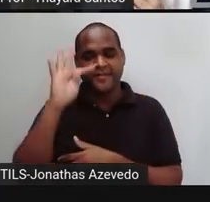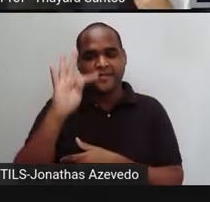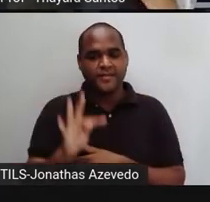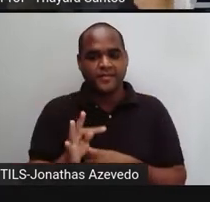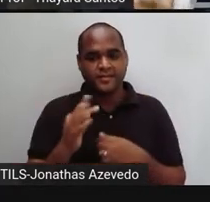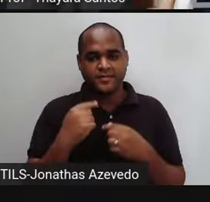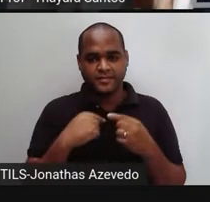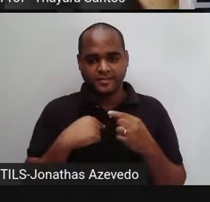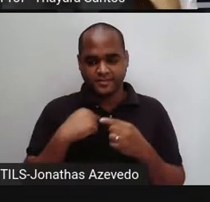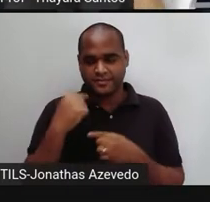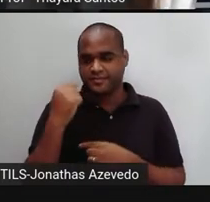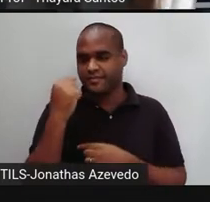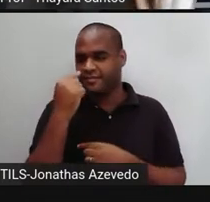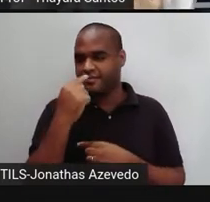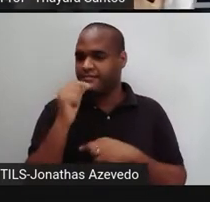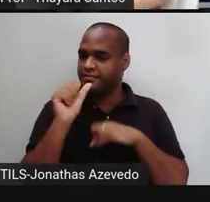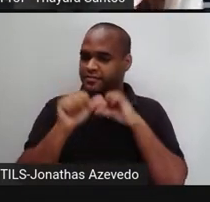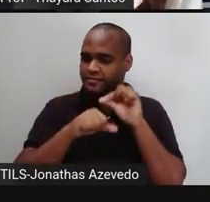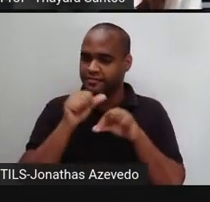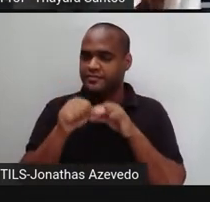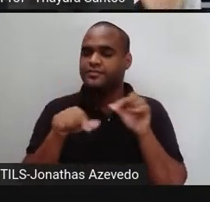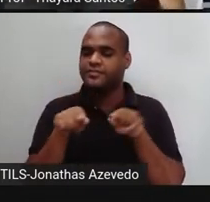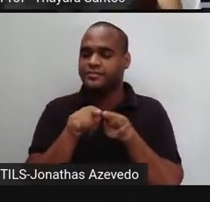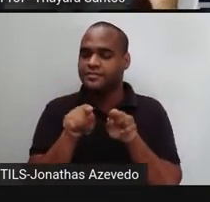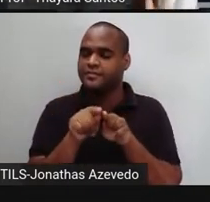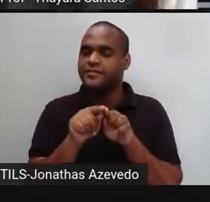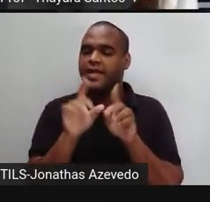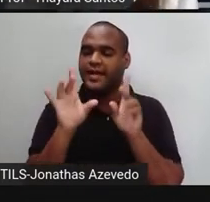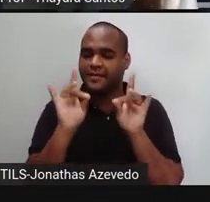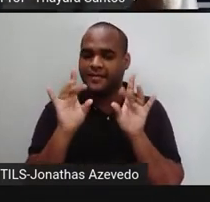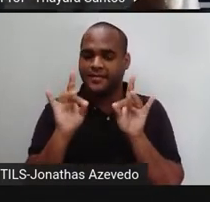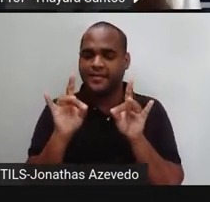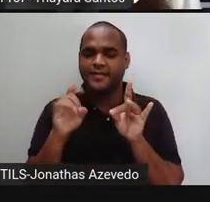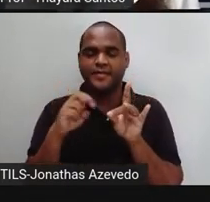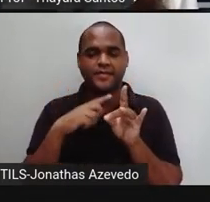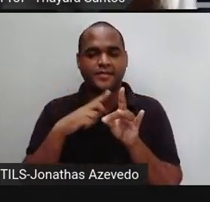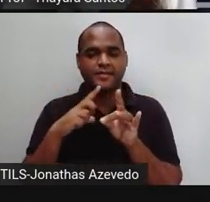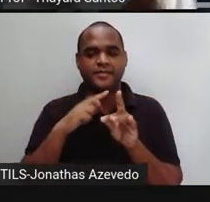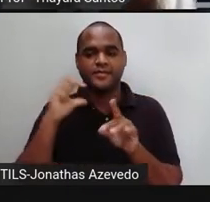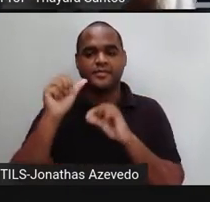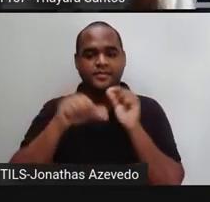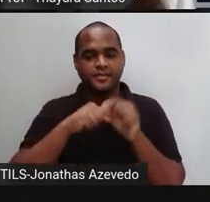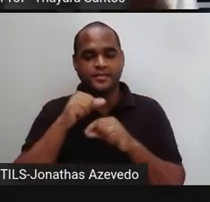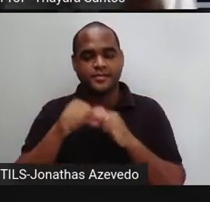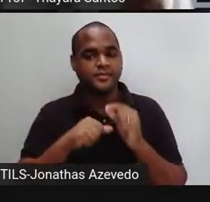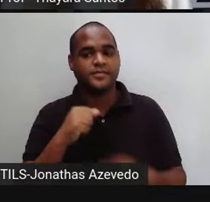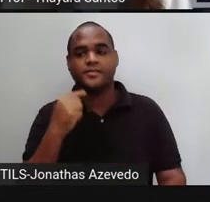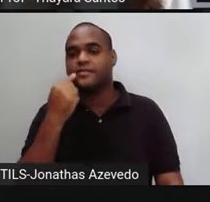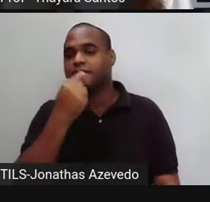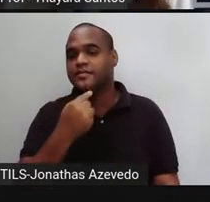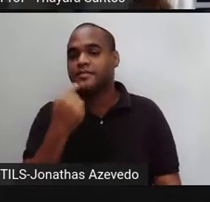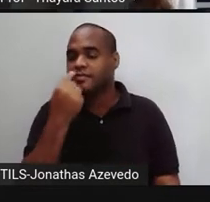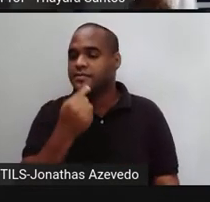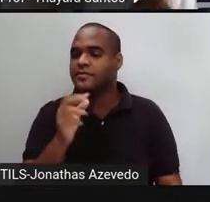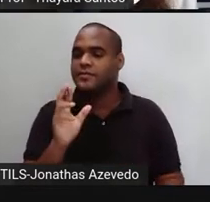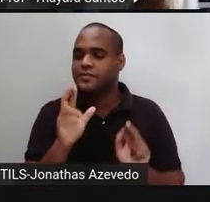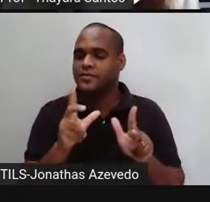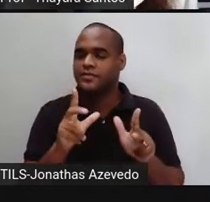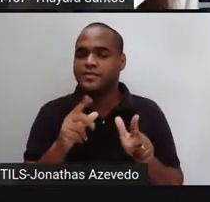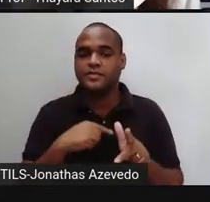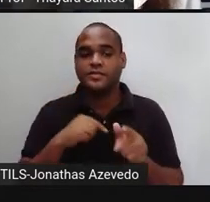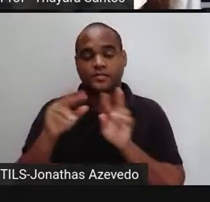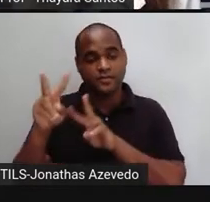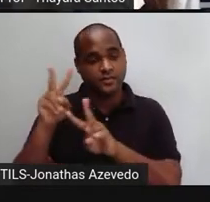ele é aquecido e ele também é umedecido. Se esse ar entra pela boca, a gente já tem aí um choque térmico, o ar está entrando